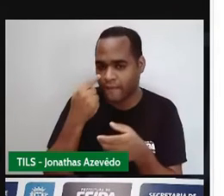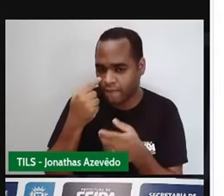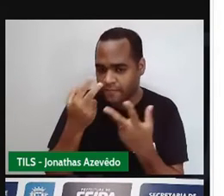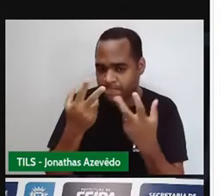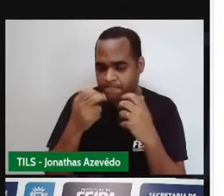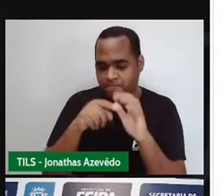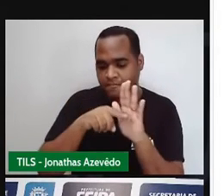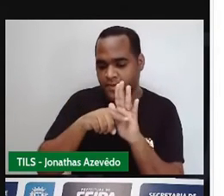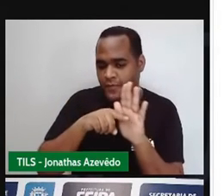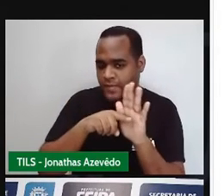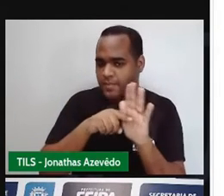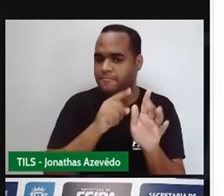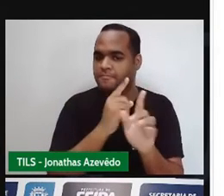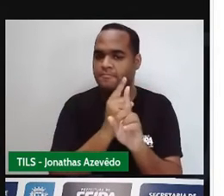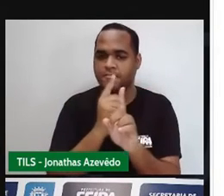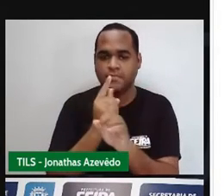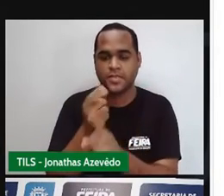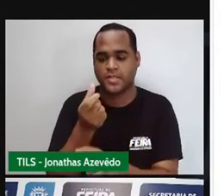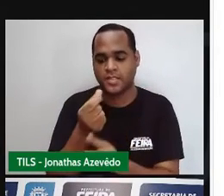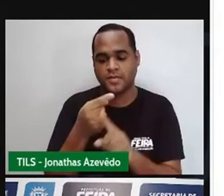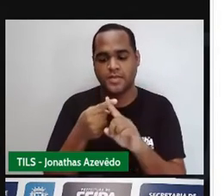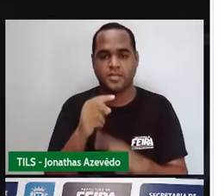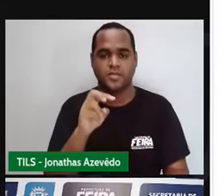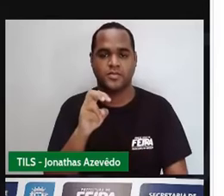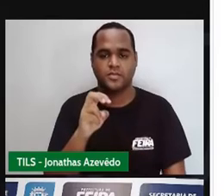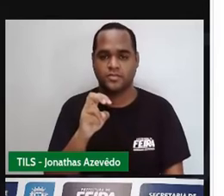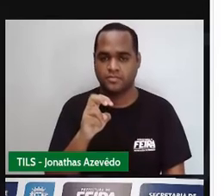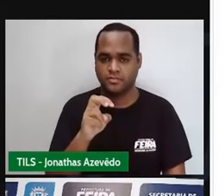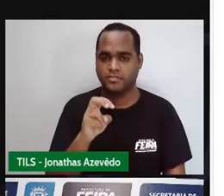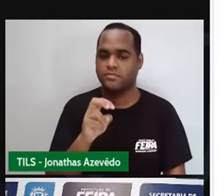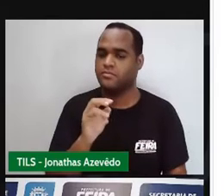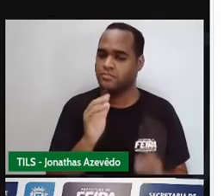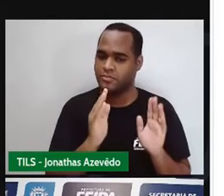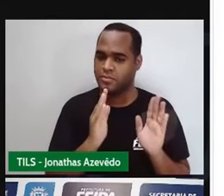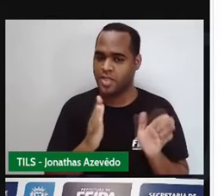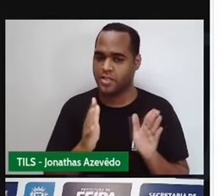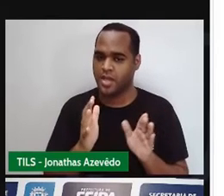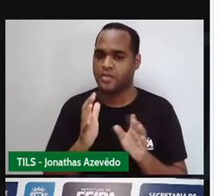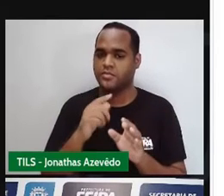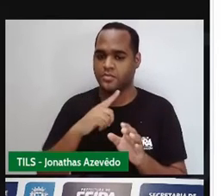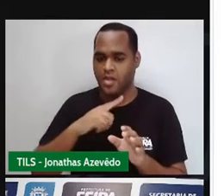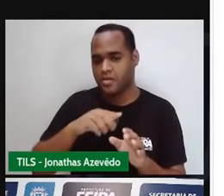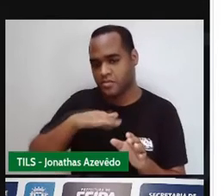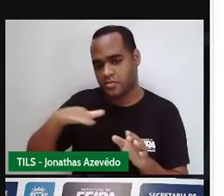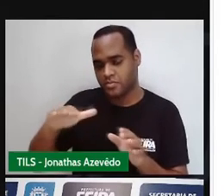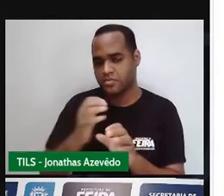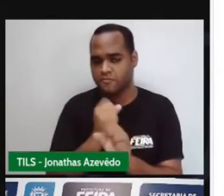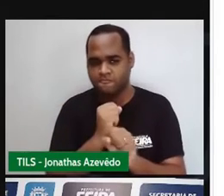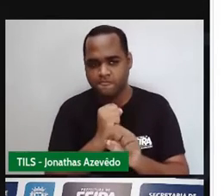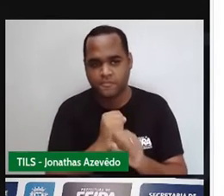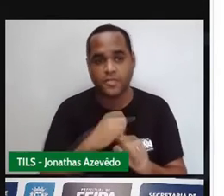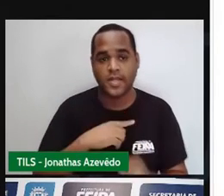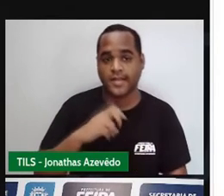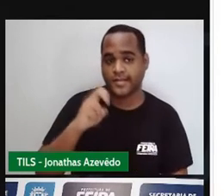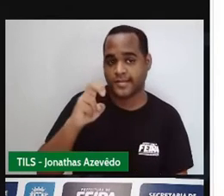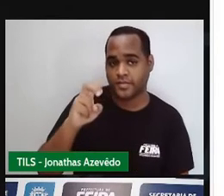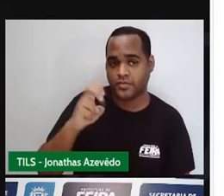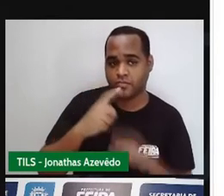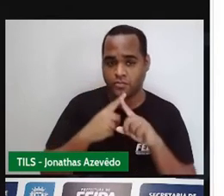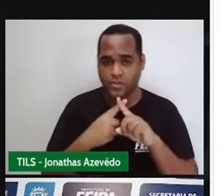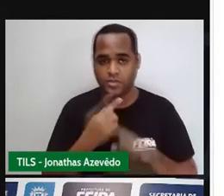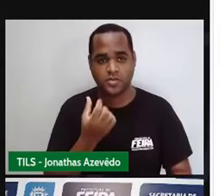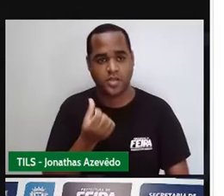investigar. Seis vezes cinco, a gente já fez ali na área do retângulo, que é o mesmo que cinco vezes seis.